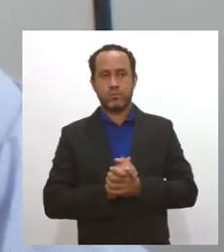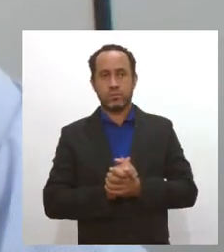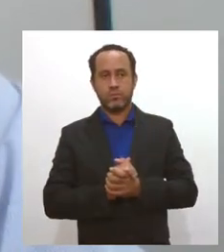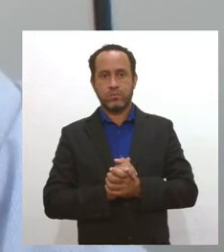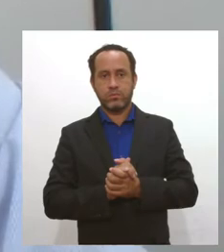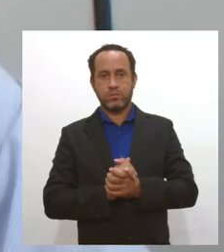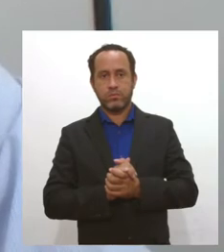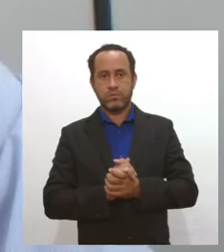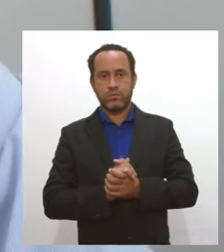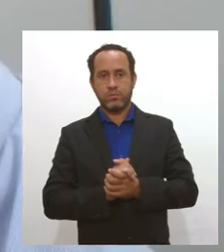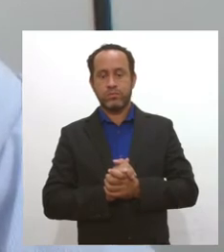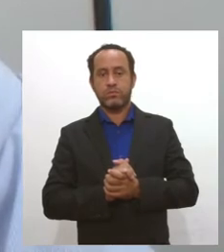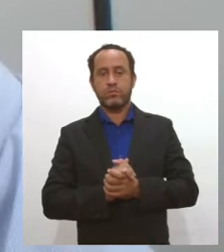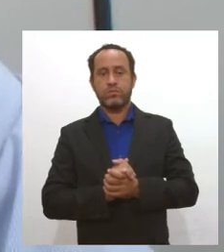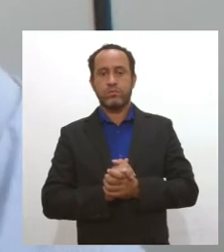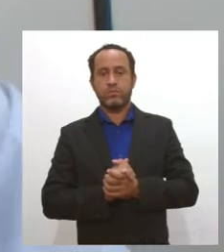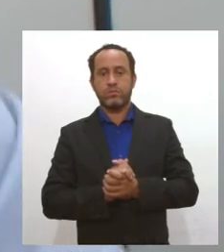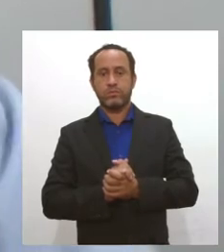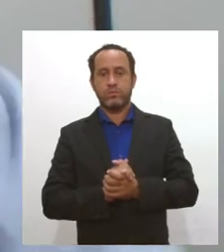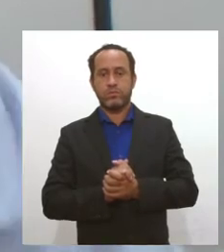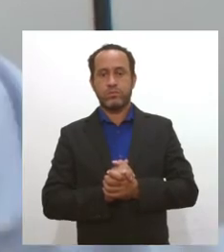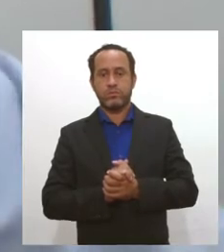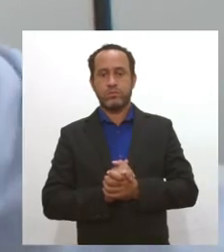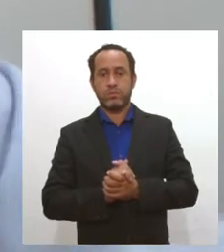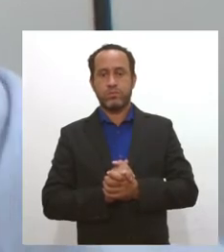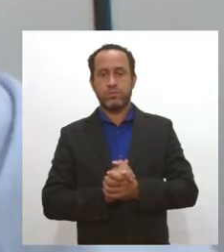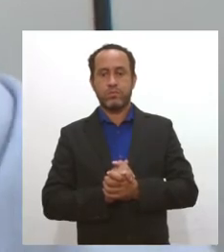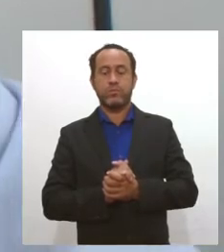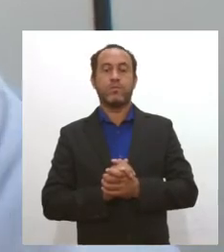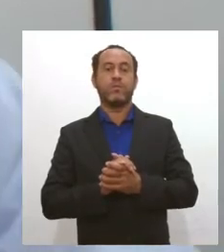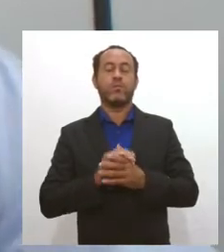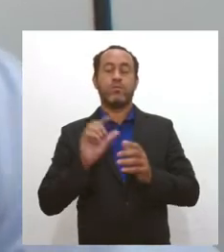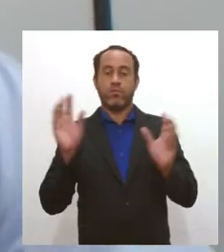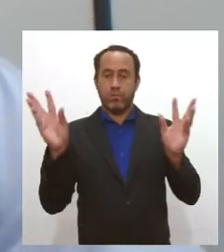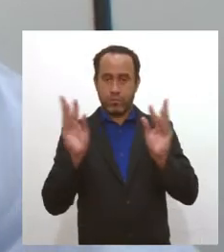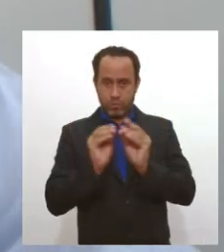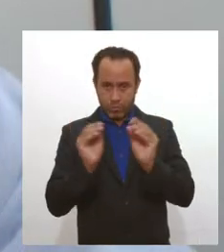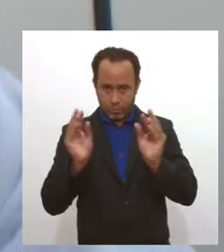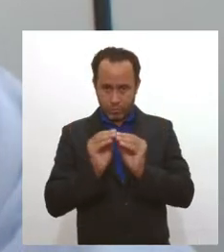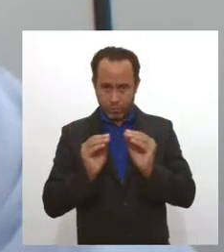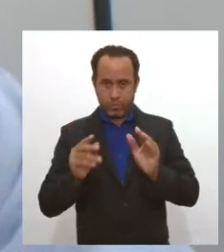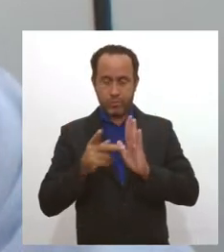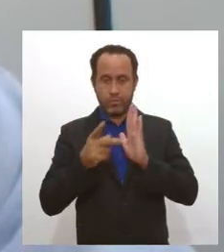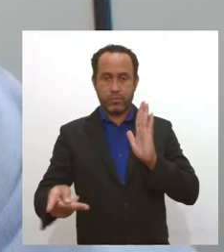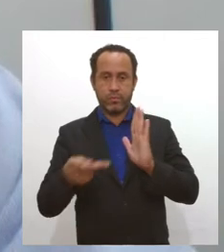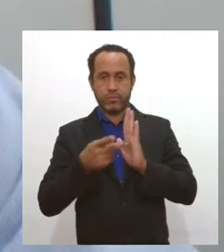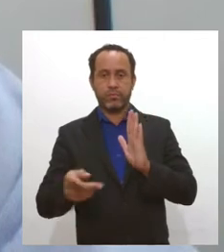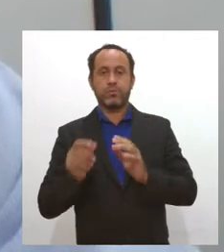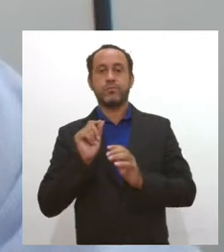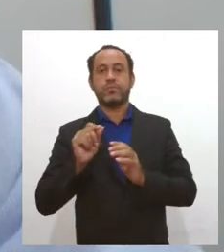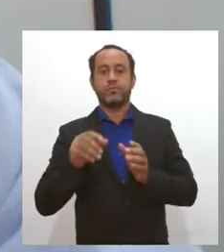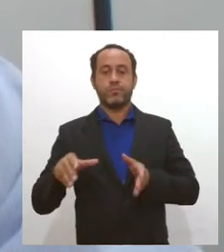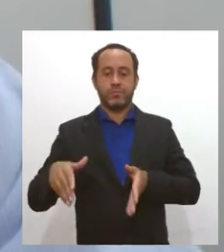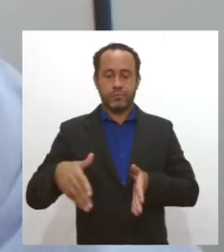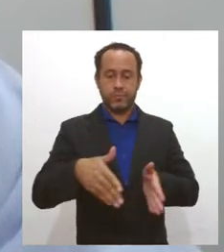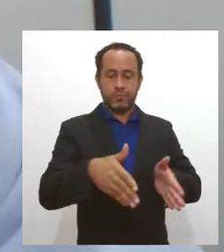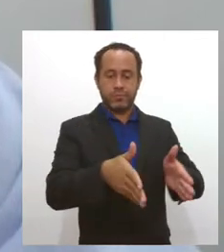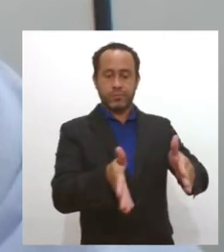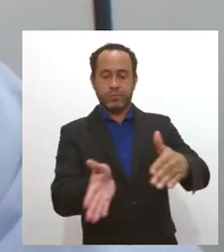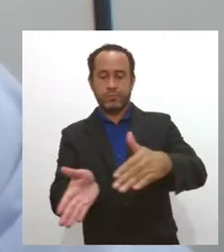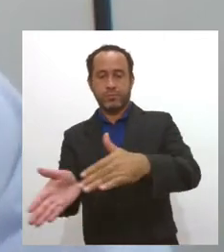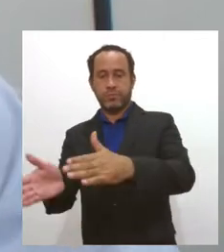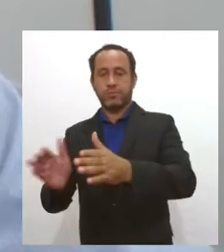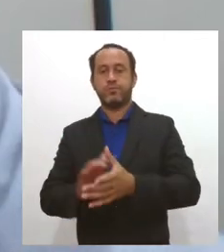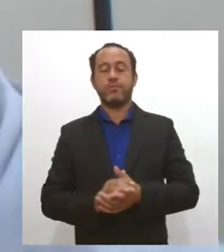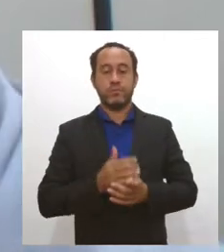anteprojeto, fase 1. Esse, em poucas palavras, vou dizer o que é esse canal, ele inicia